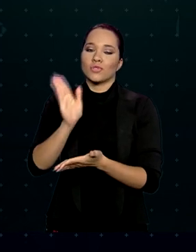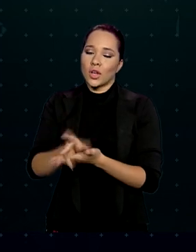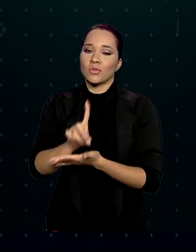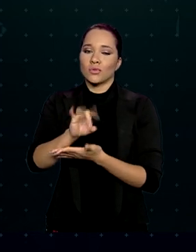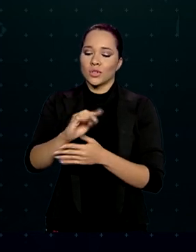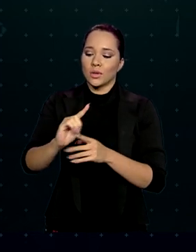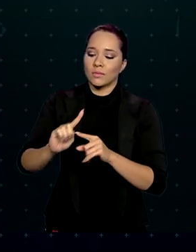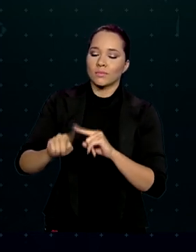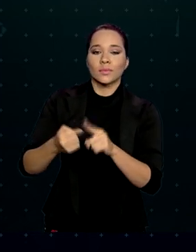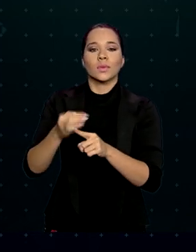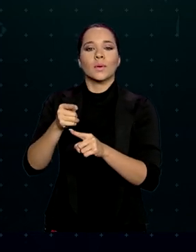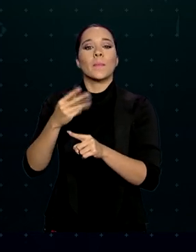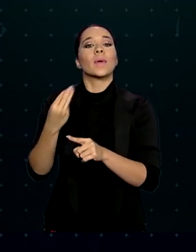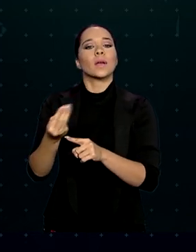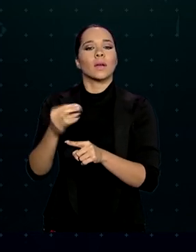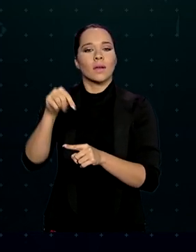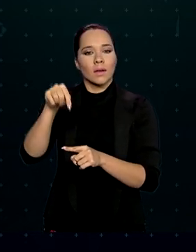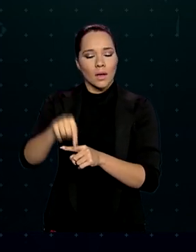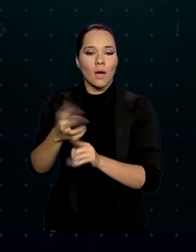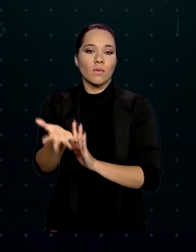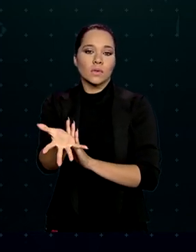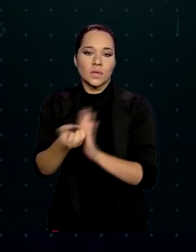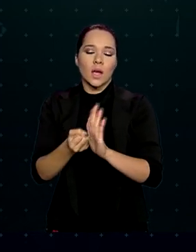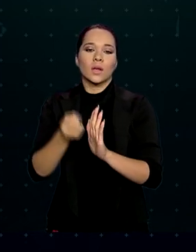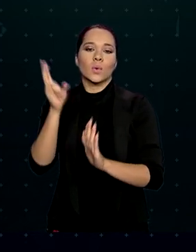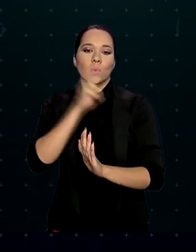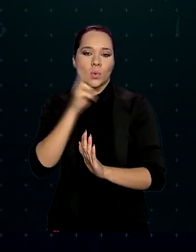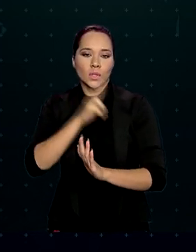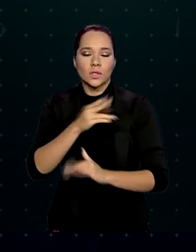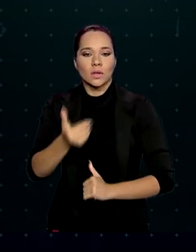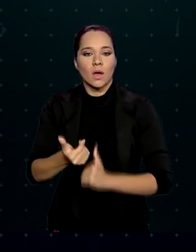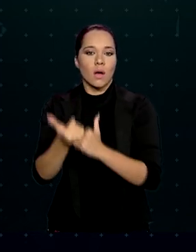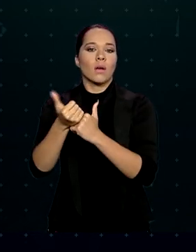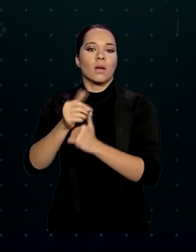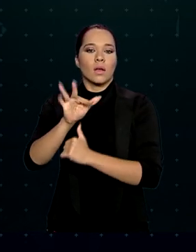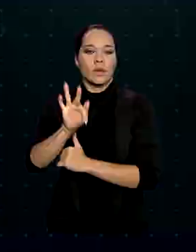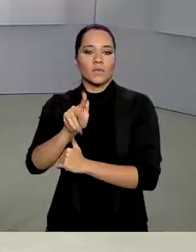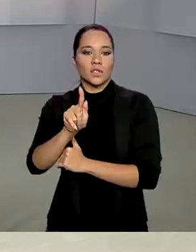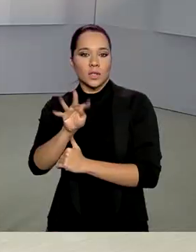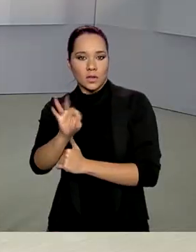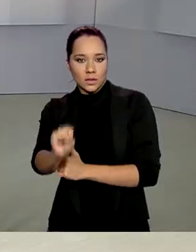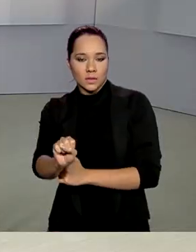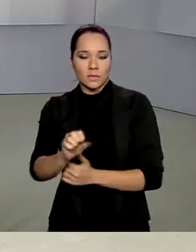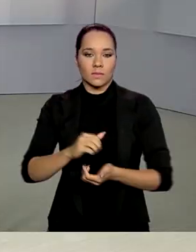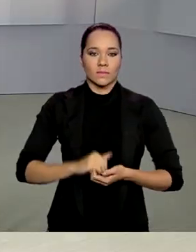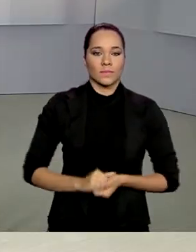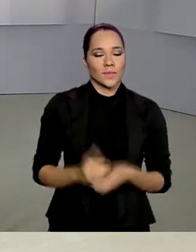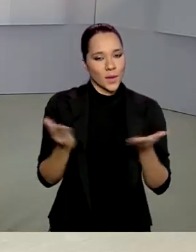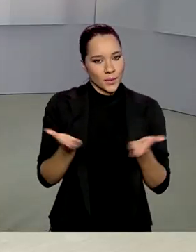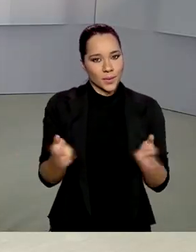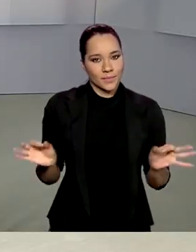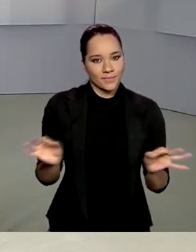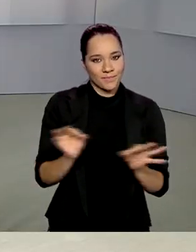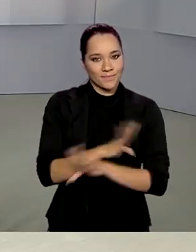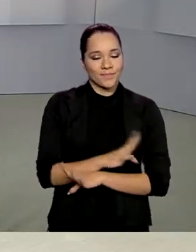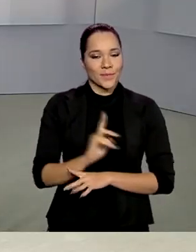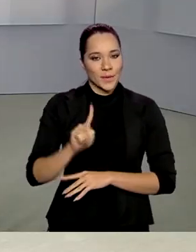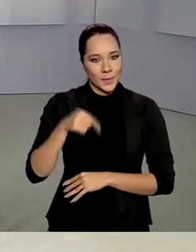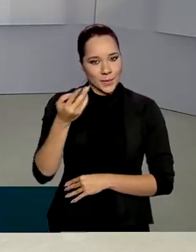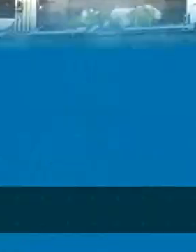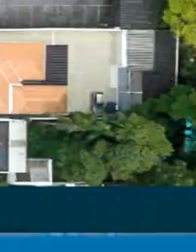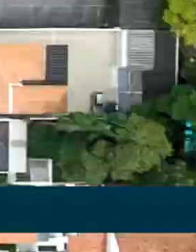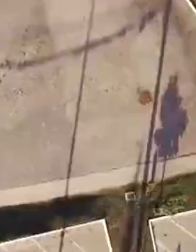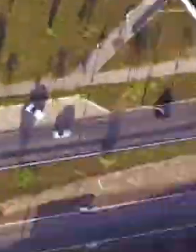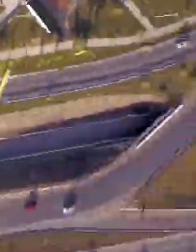o dia vai ser dedicado ao saque emergencial do FGTS. A gente fica por aqui. Até a próxima